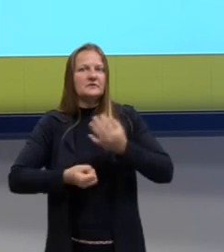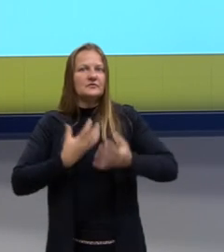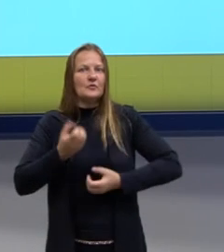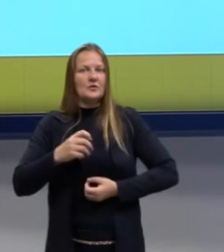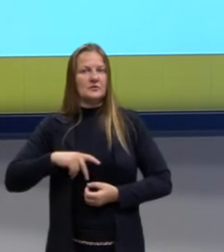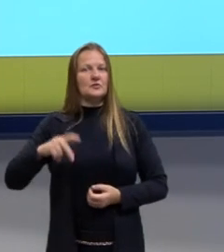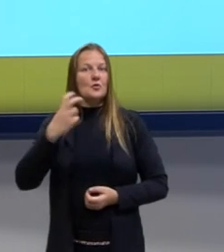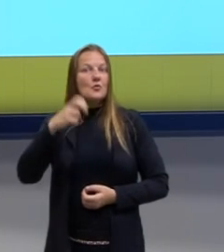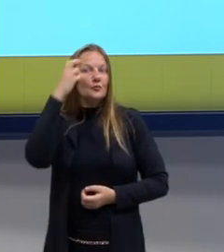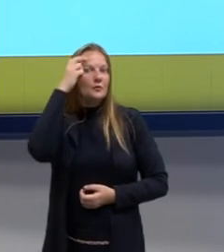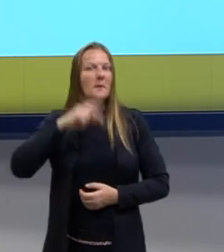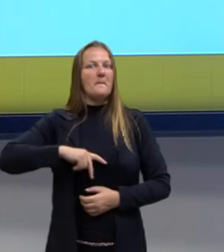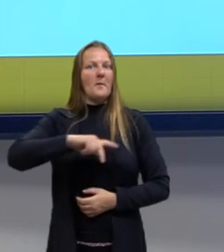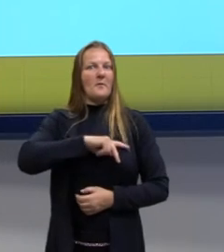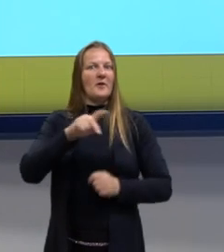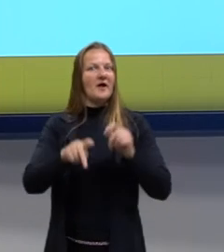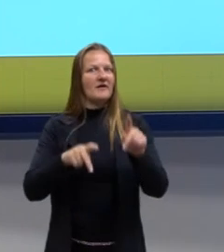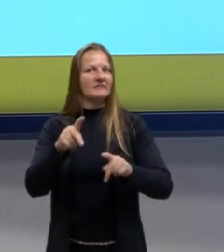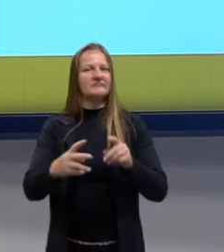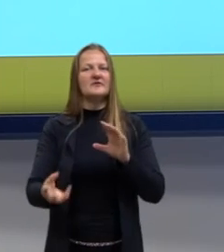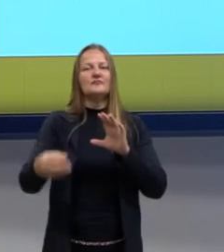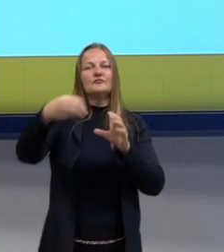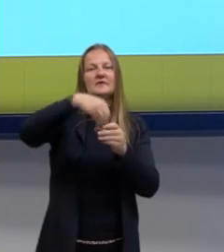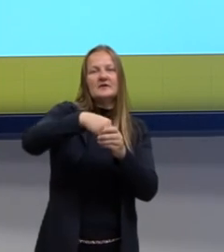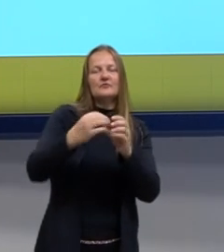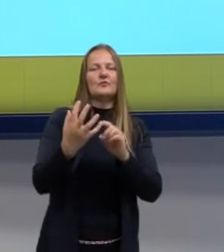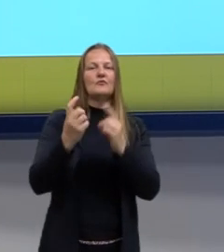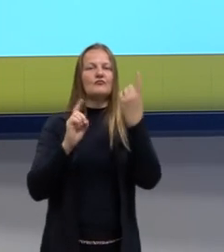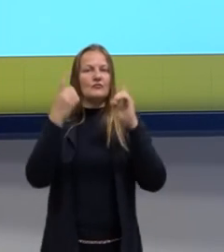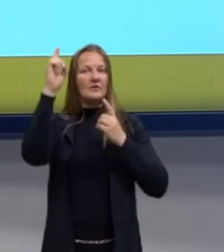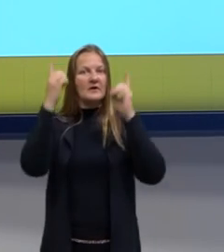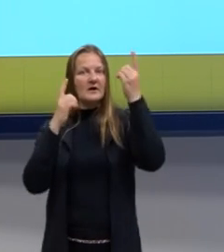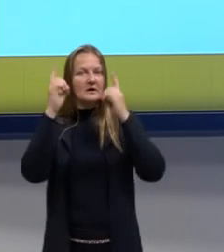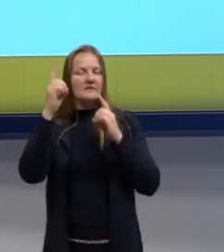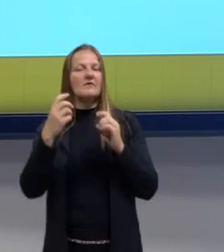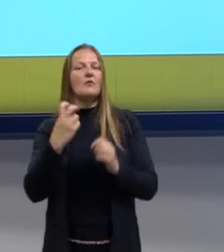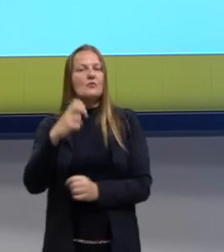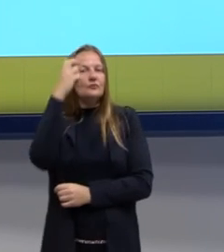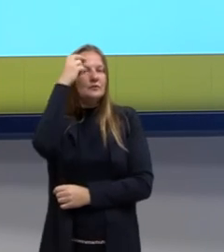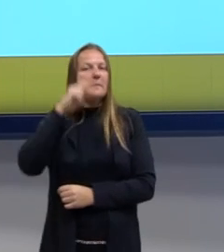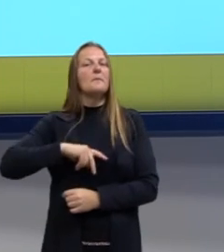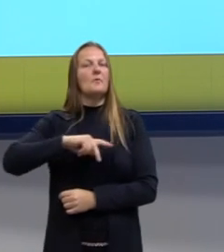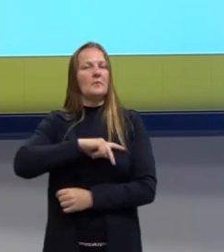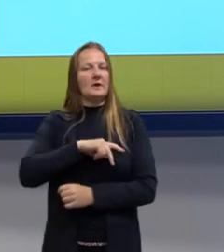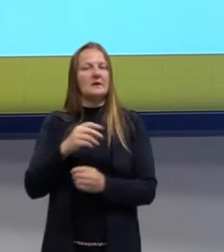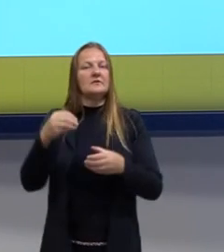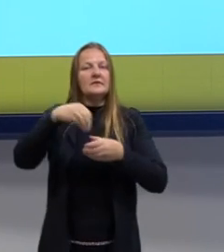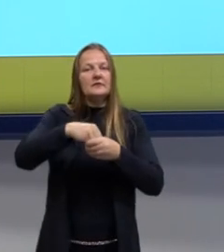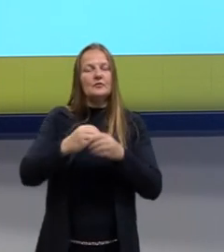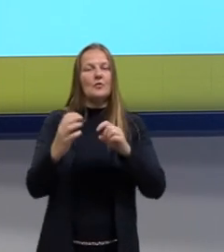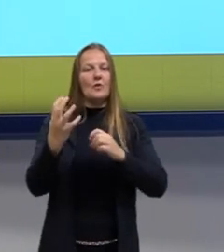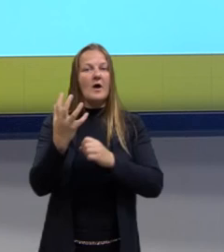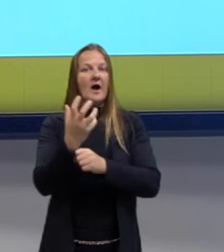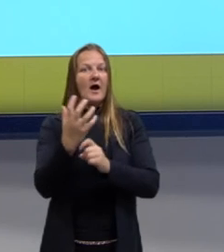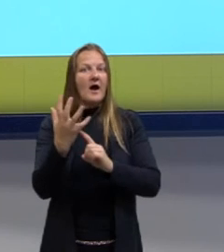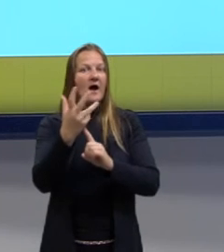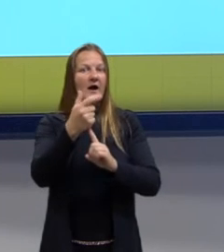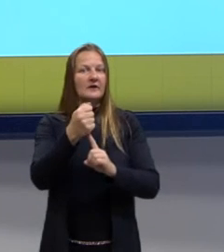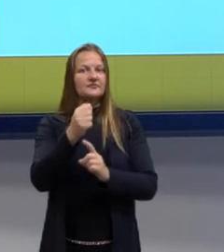cultura popular, porque está falando do carnaval, está falando de uma cultura popular, para produzir uma arte